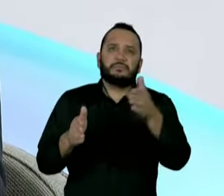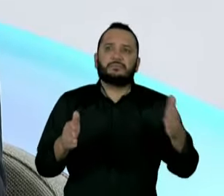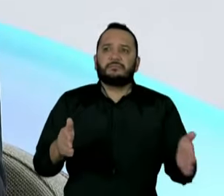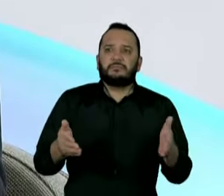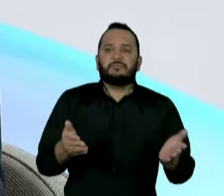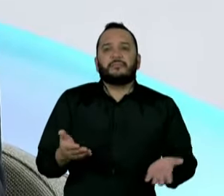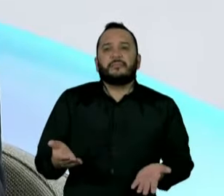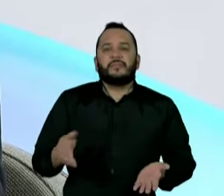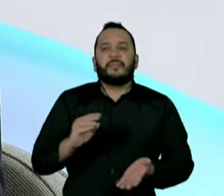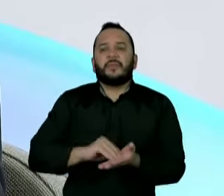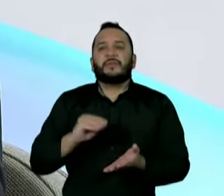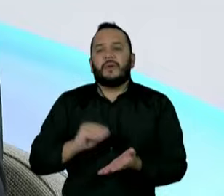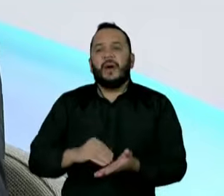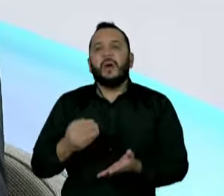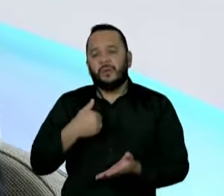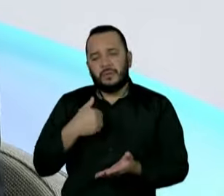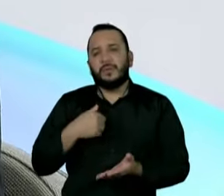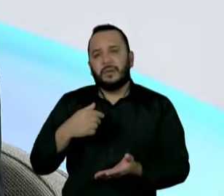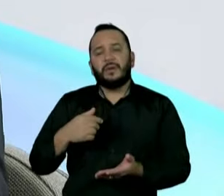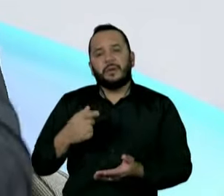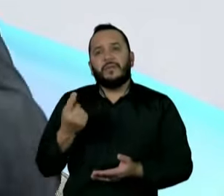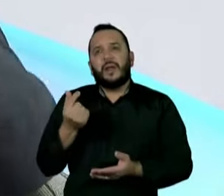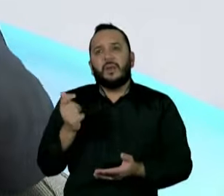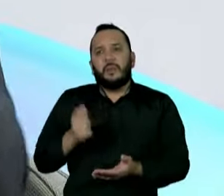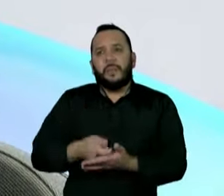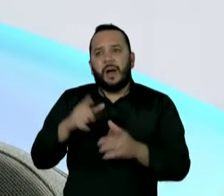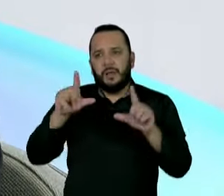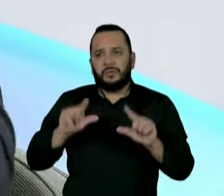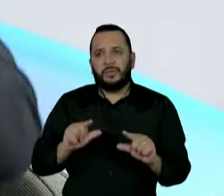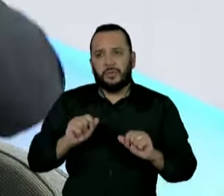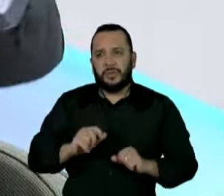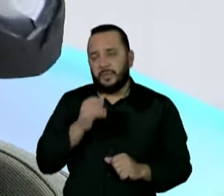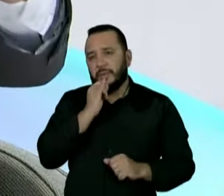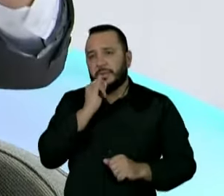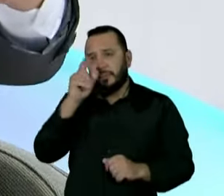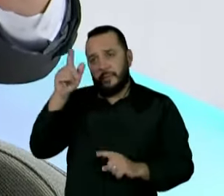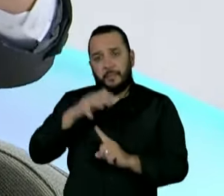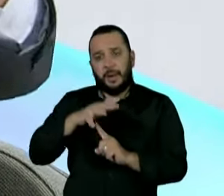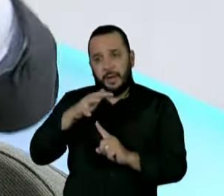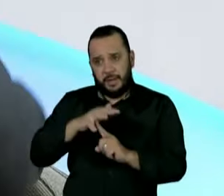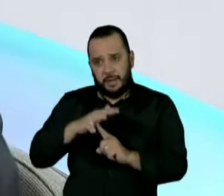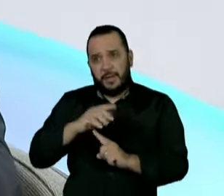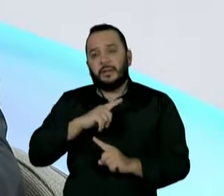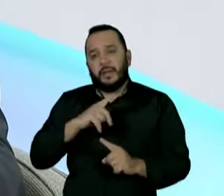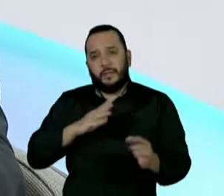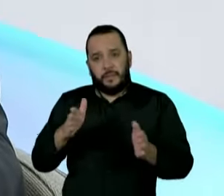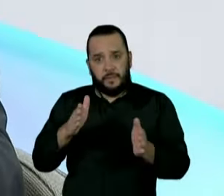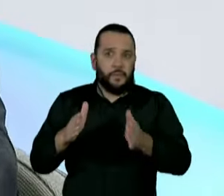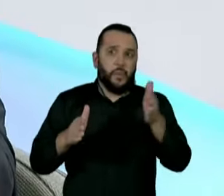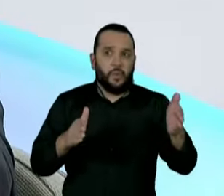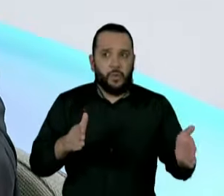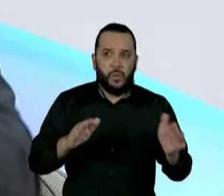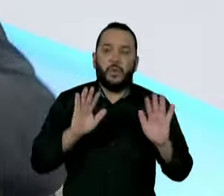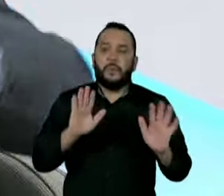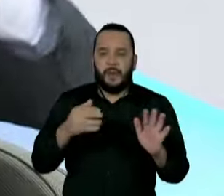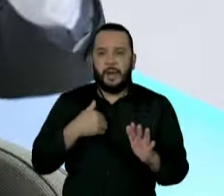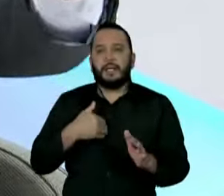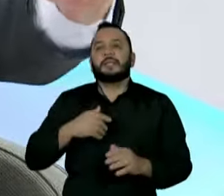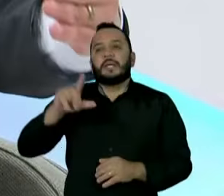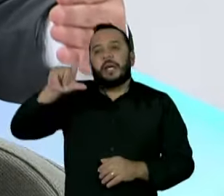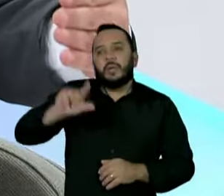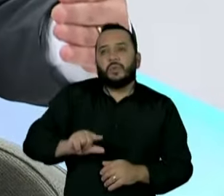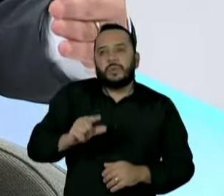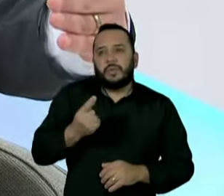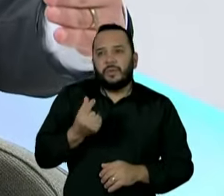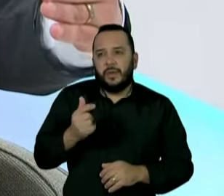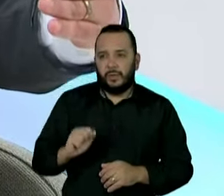redução nesses pedágios. E o mais grave, Paraná, por exemplo, prorrogou os contratos, mas reduziu o pedágio. Mas você aumenta